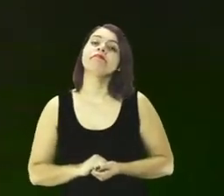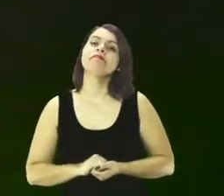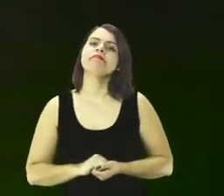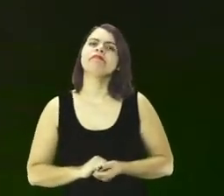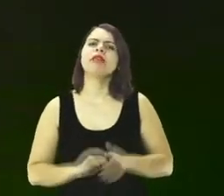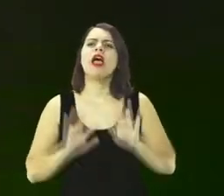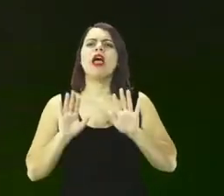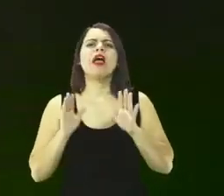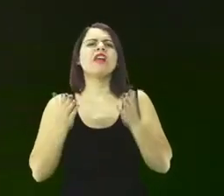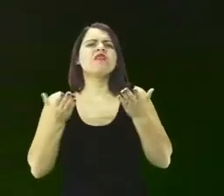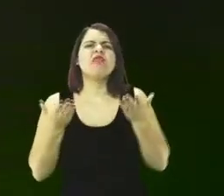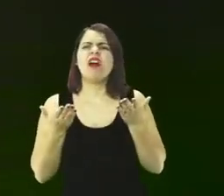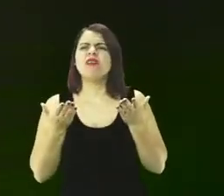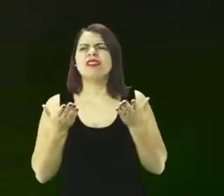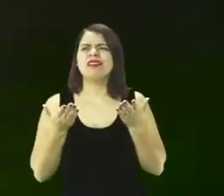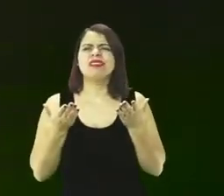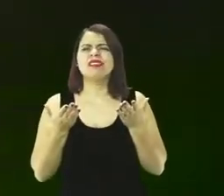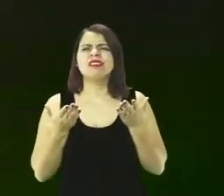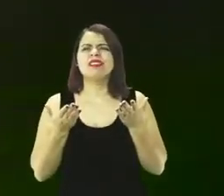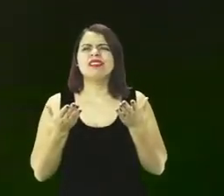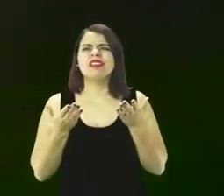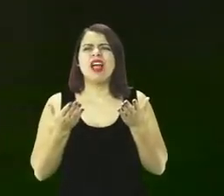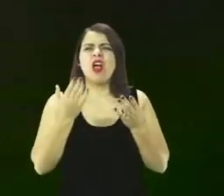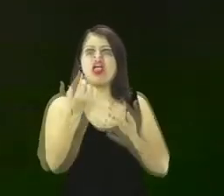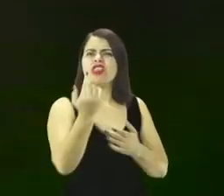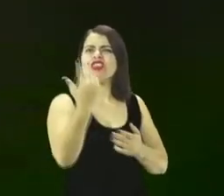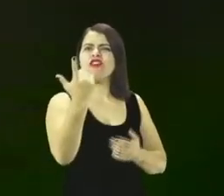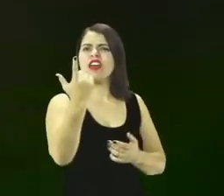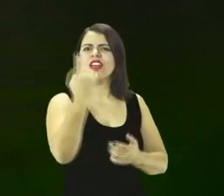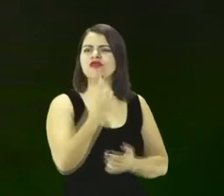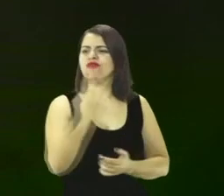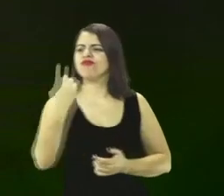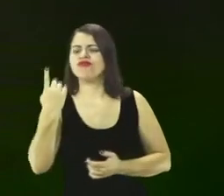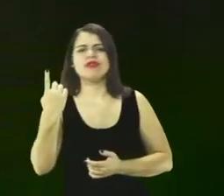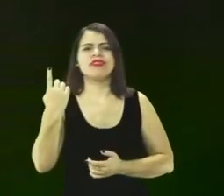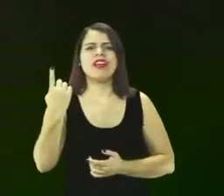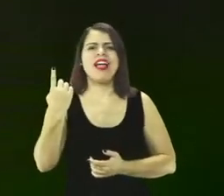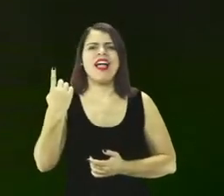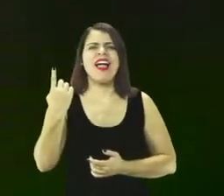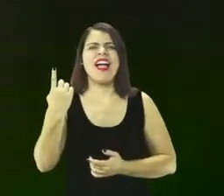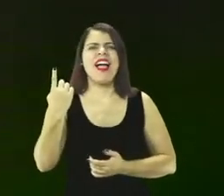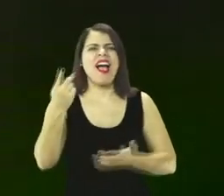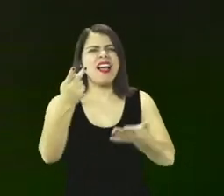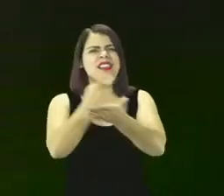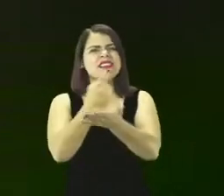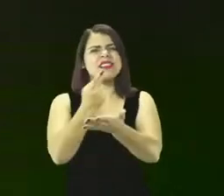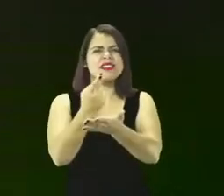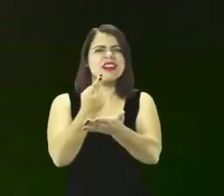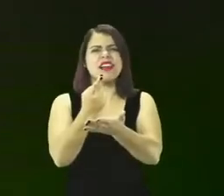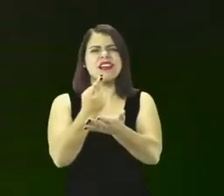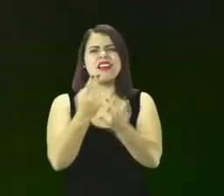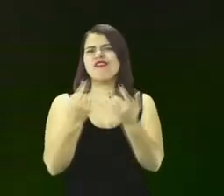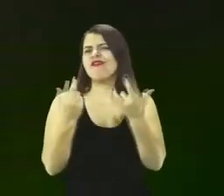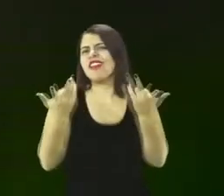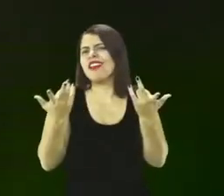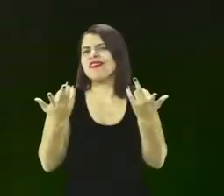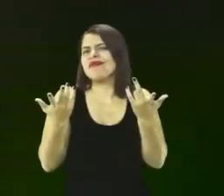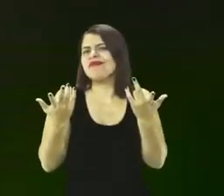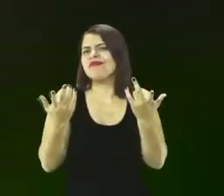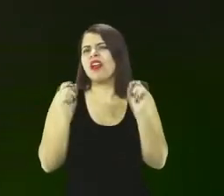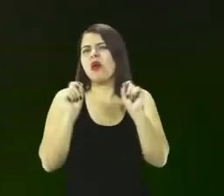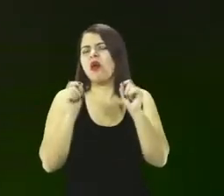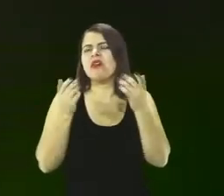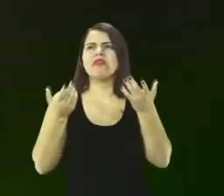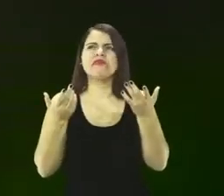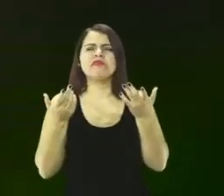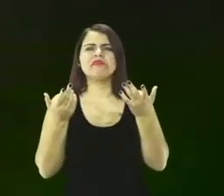Qual é o antônimo de acertar? Nós estamos falando sobre aprender a acertar, isso que eu estou dizendo aqui. Qual que